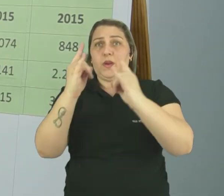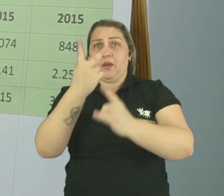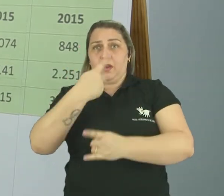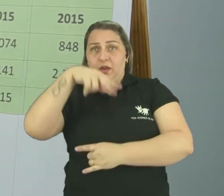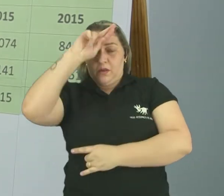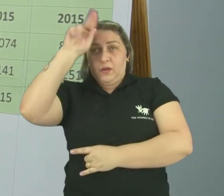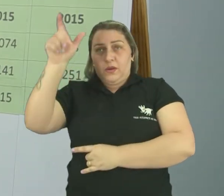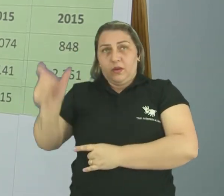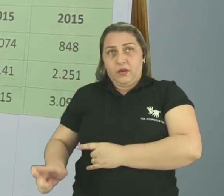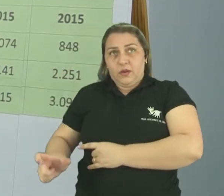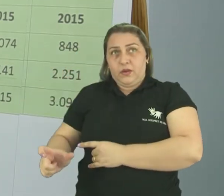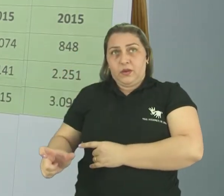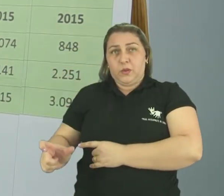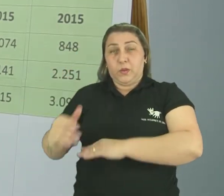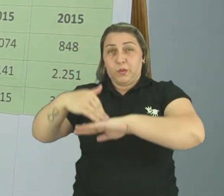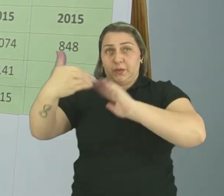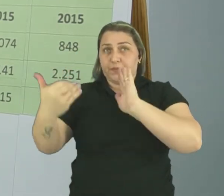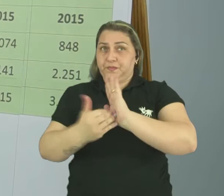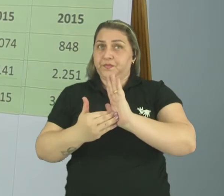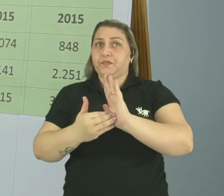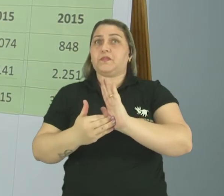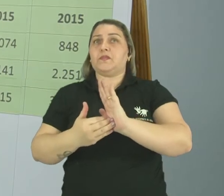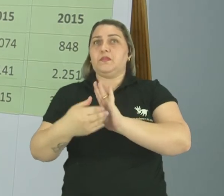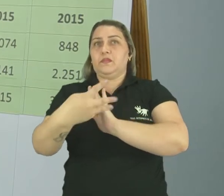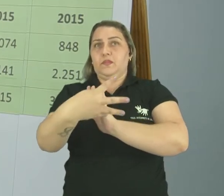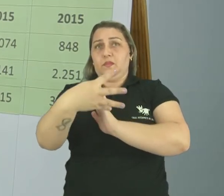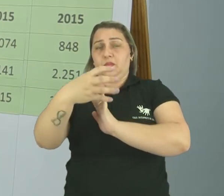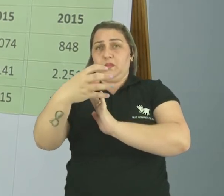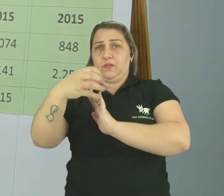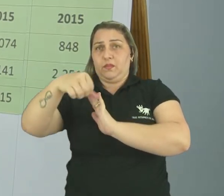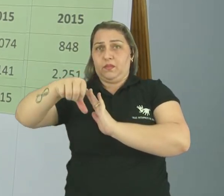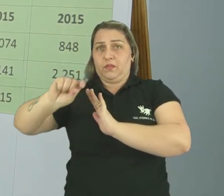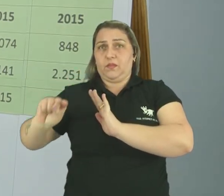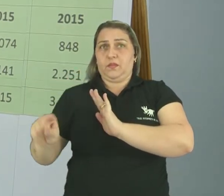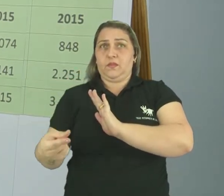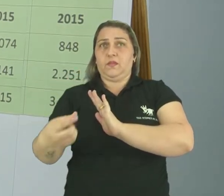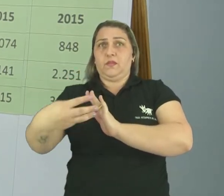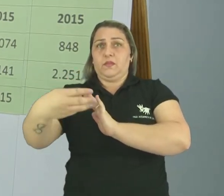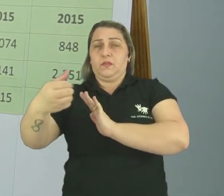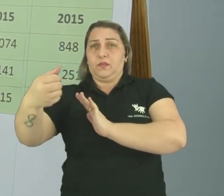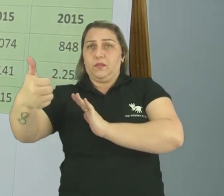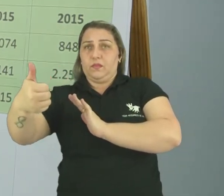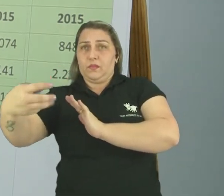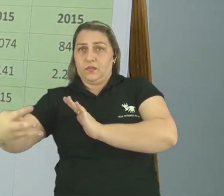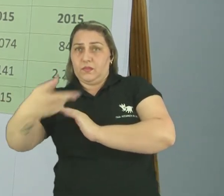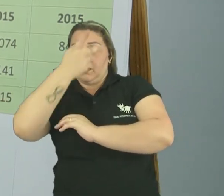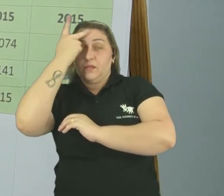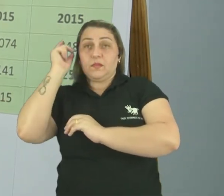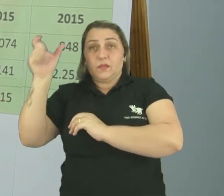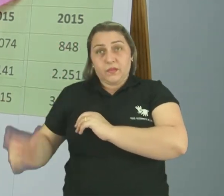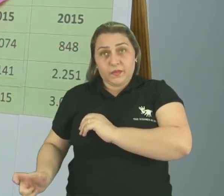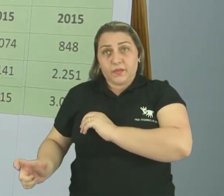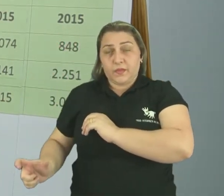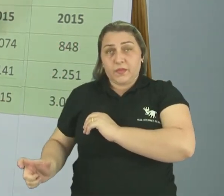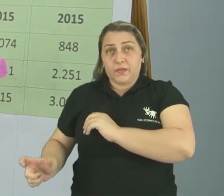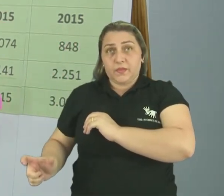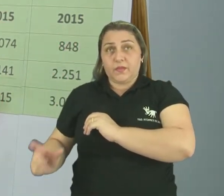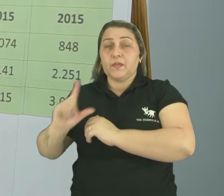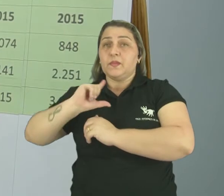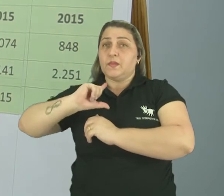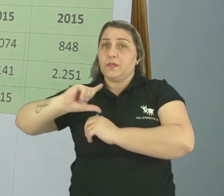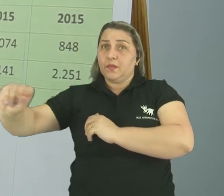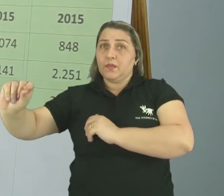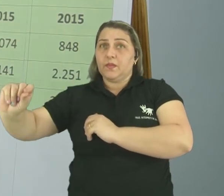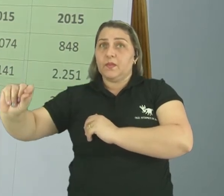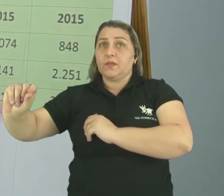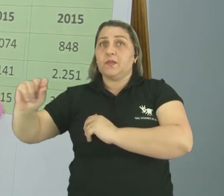Peruanos O total deles Deu 49.314 pessoas Saíram